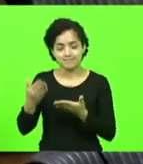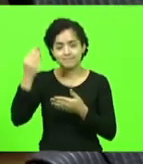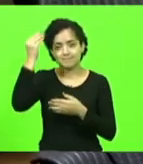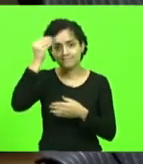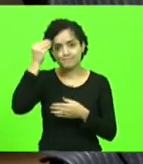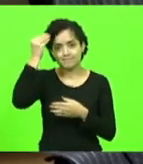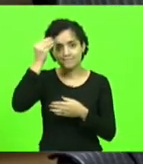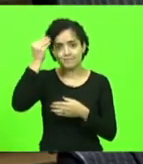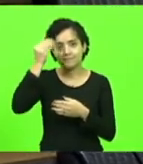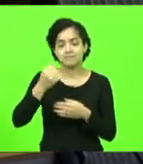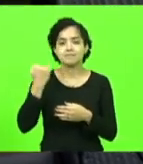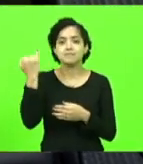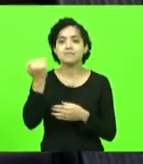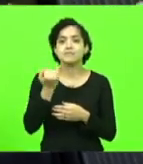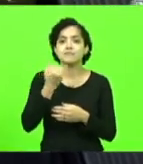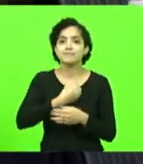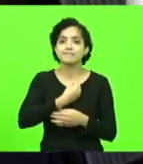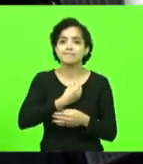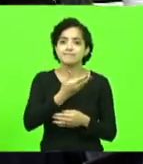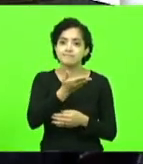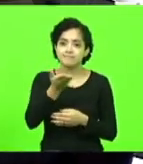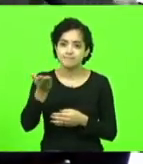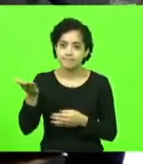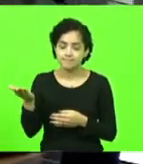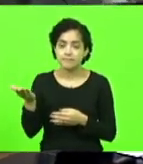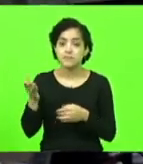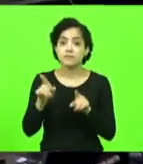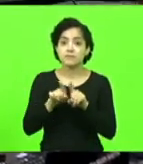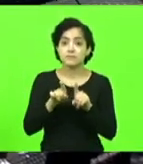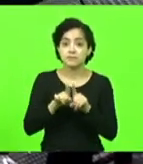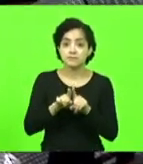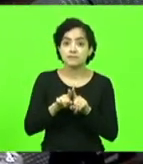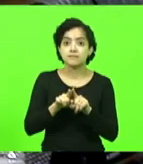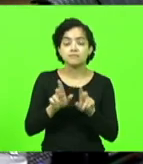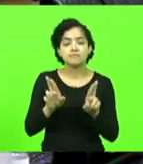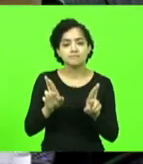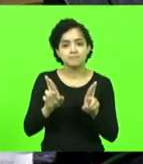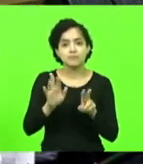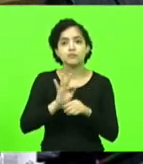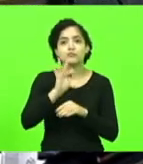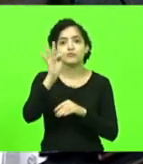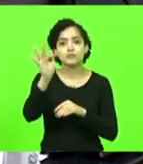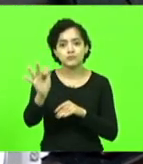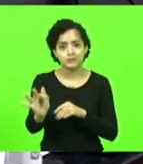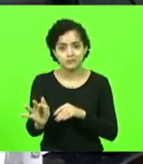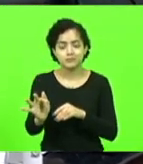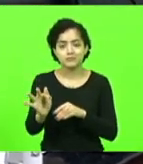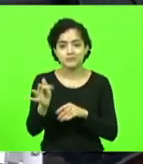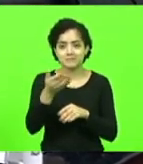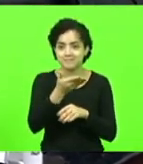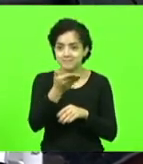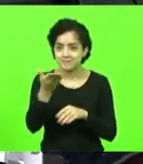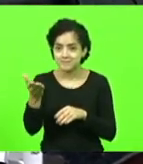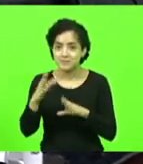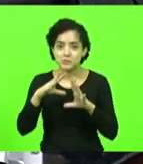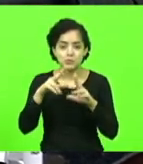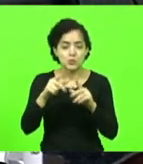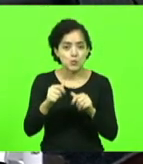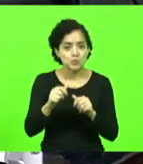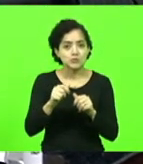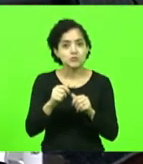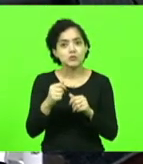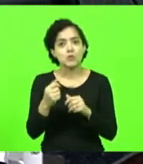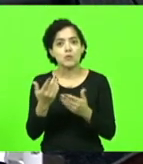muito importante na vida de vocês e que eu espero sinceramente que no futuro alguns de vocês ou todos vocês façam